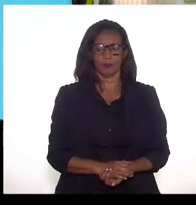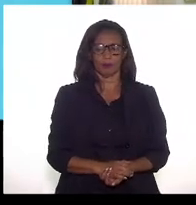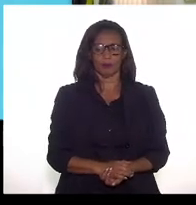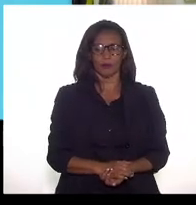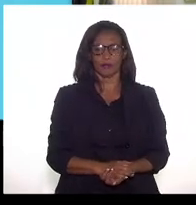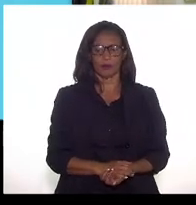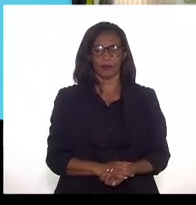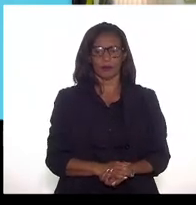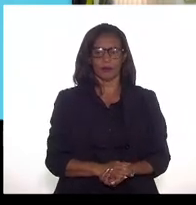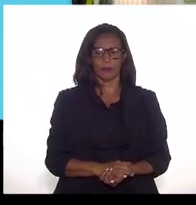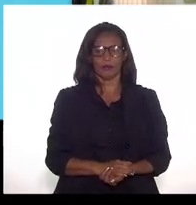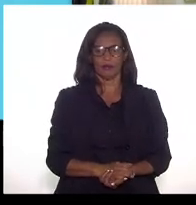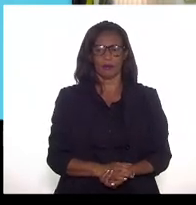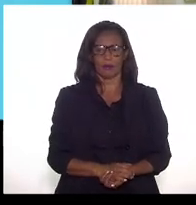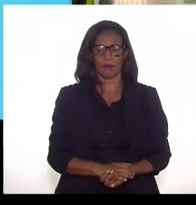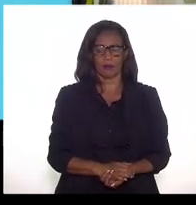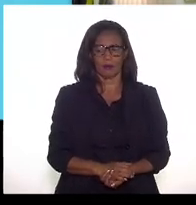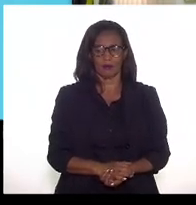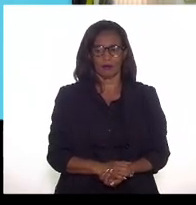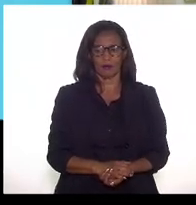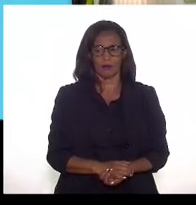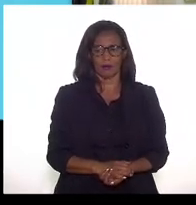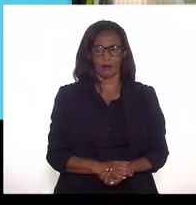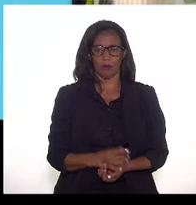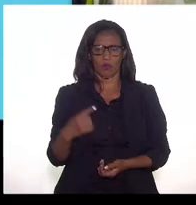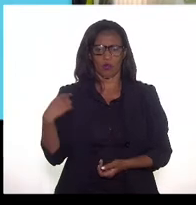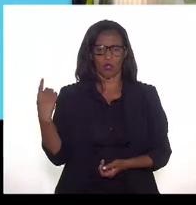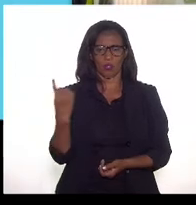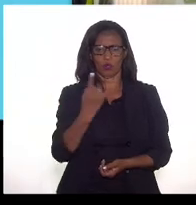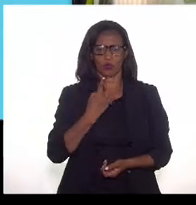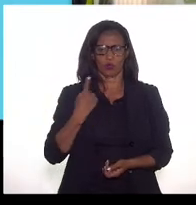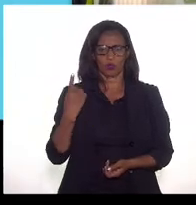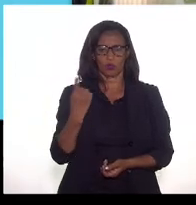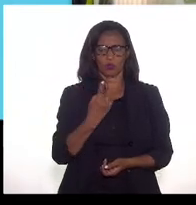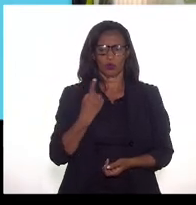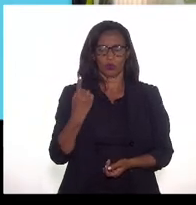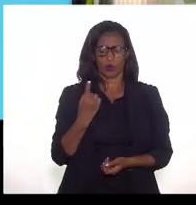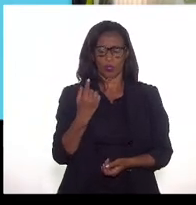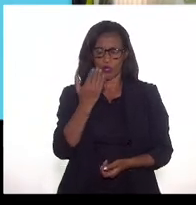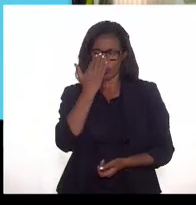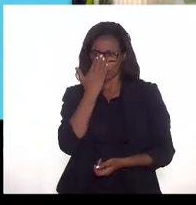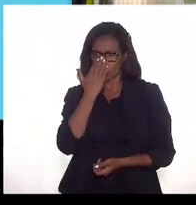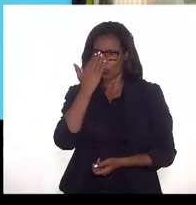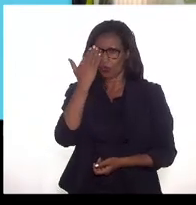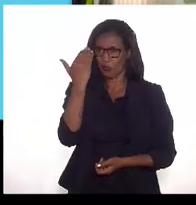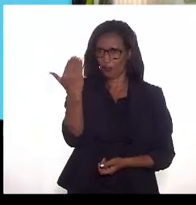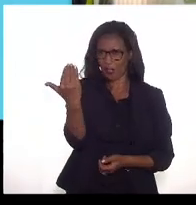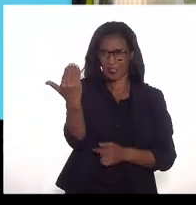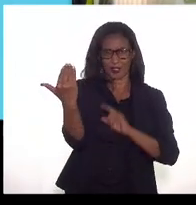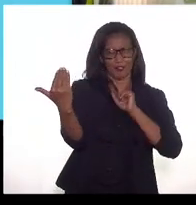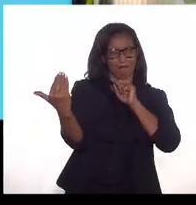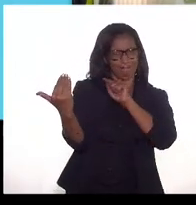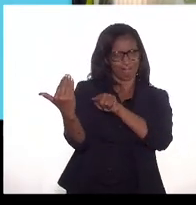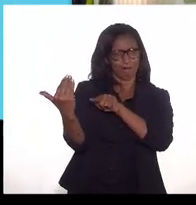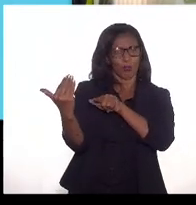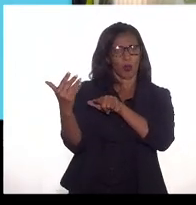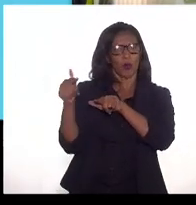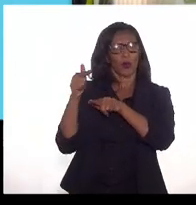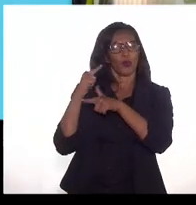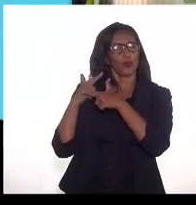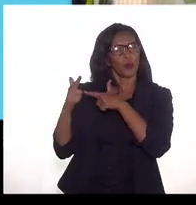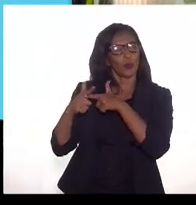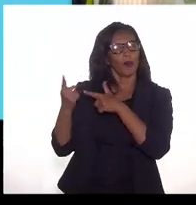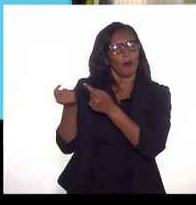nós estamos de frente então com um problema que é uma questão econômica